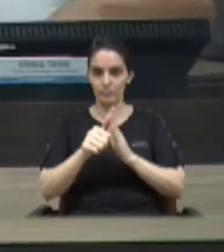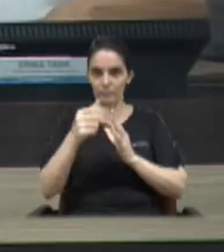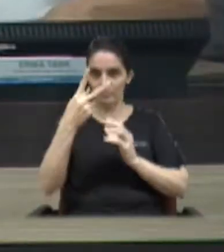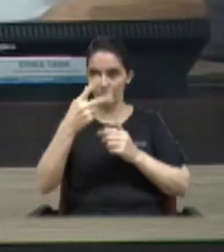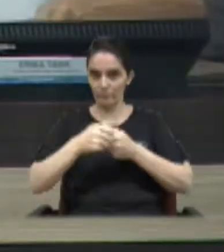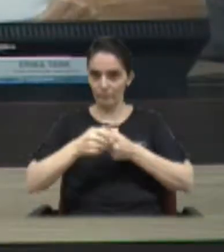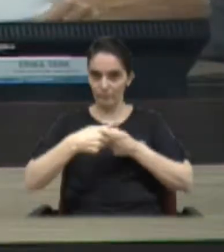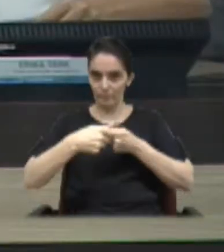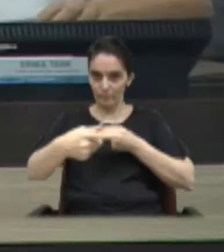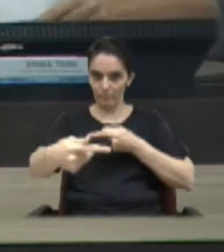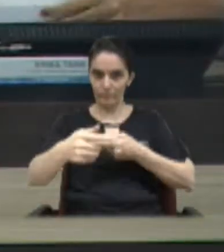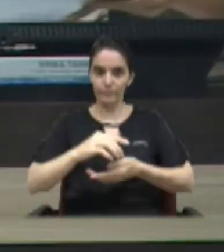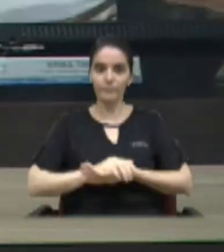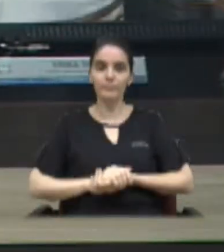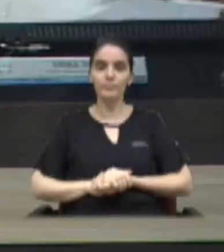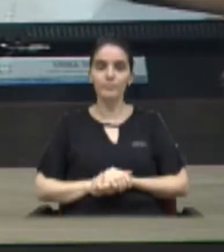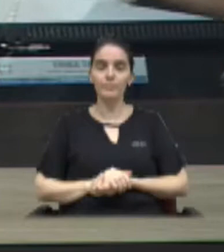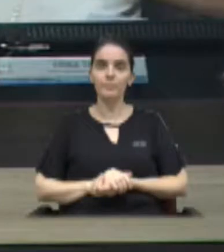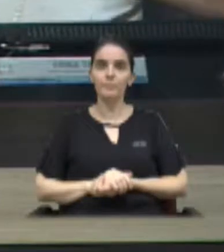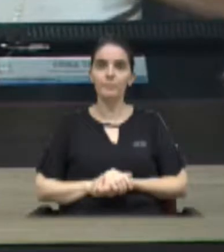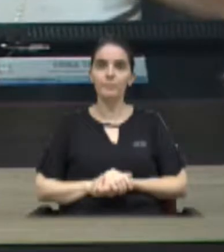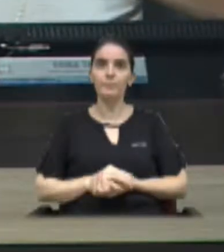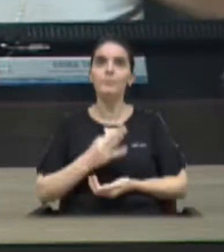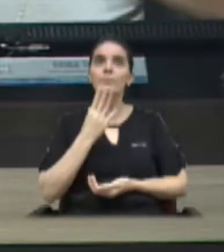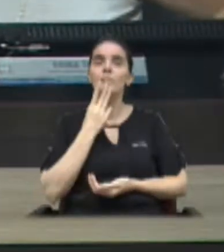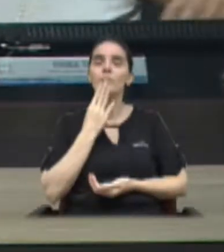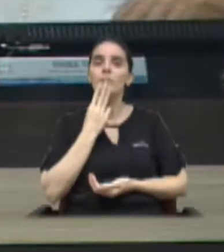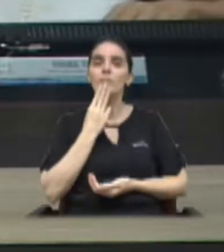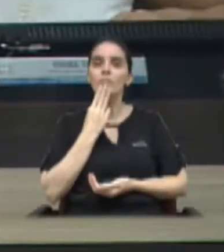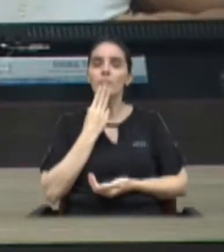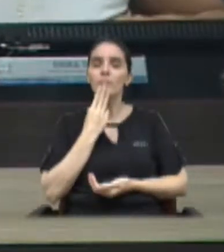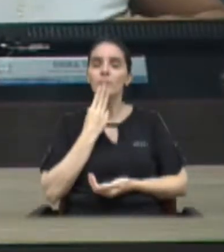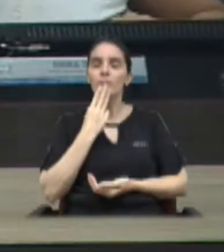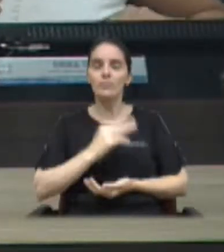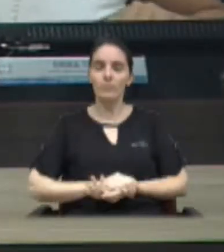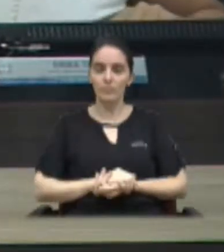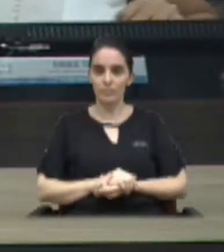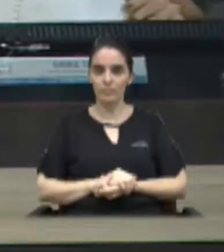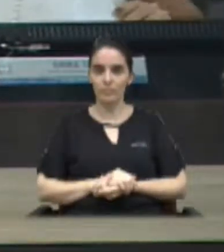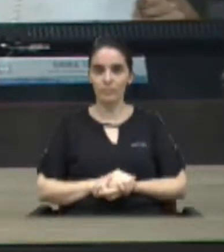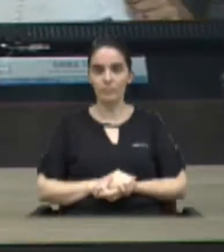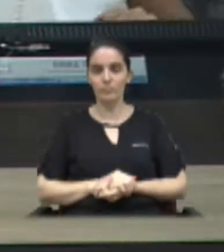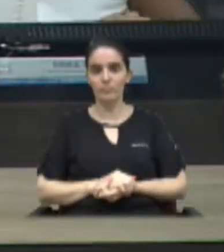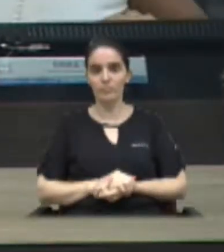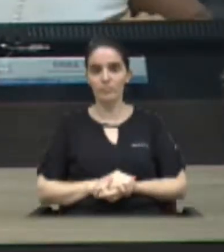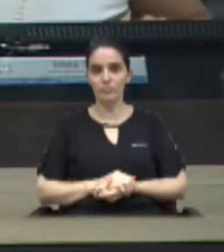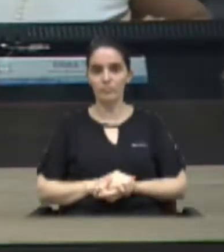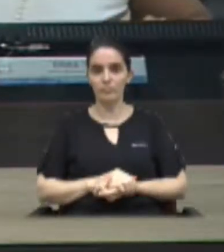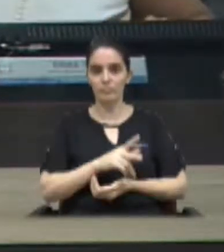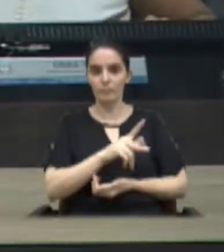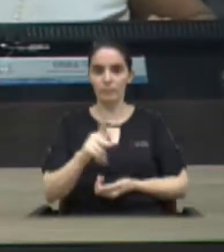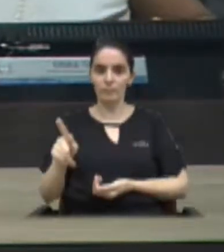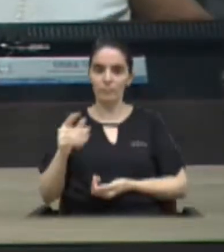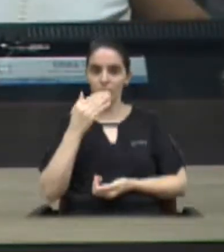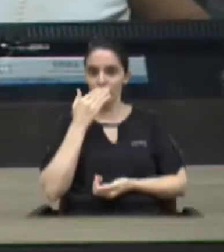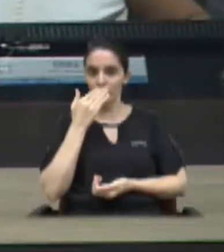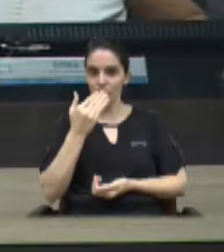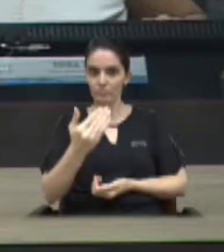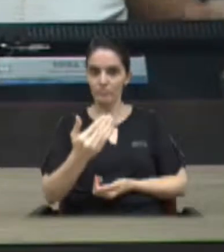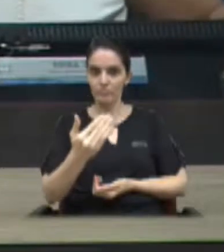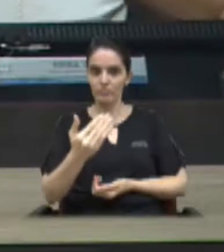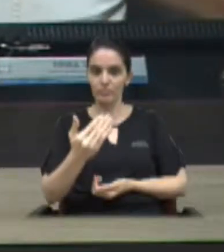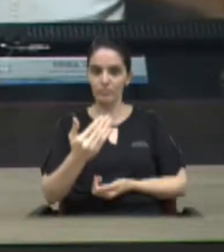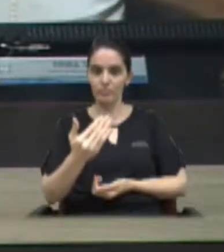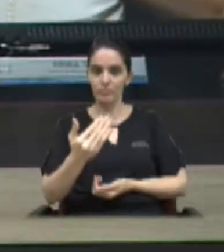duas sessões. Para a questão de ordem do vereador, Vaguinho de Santa Luzia. Senhor presidente, eu peço a